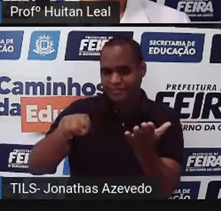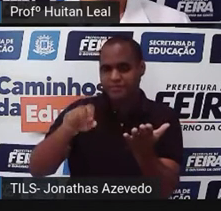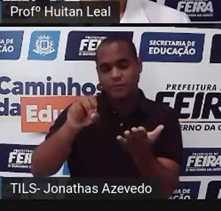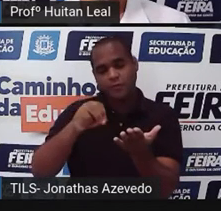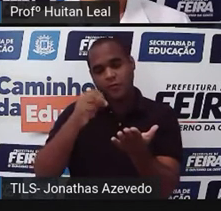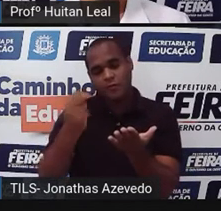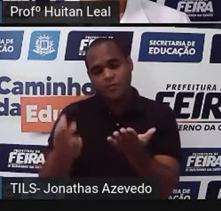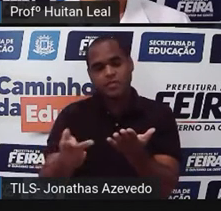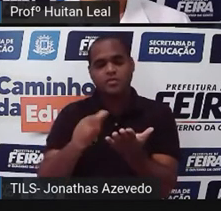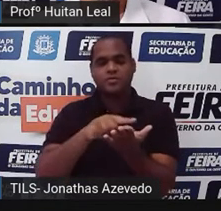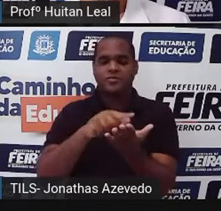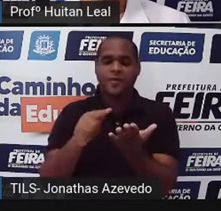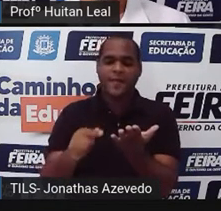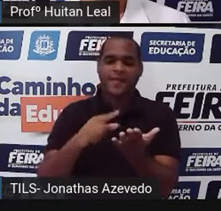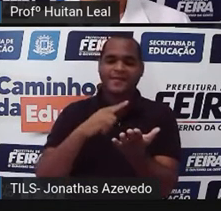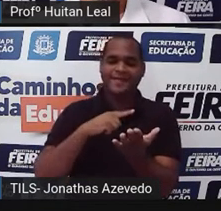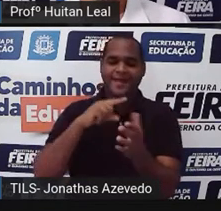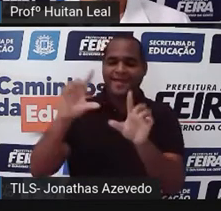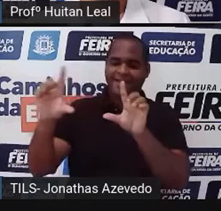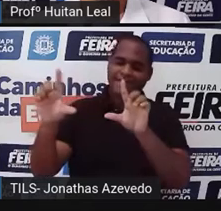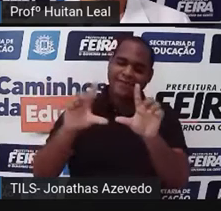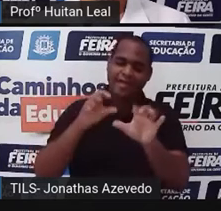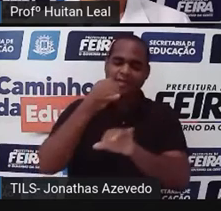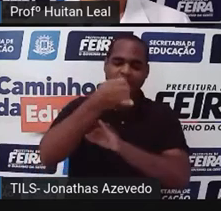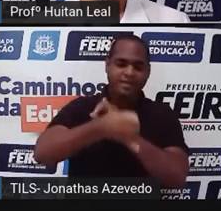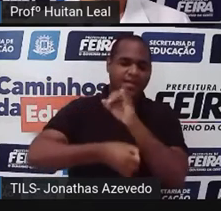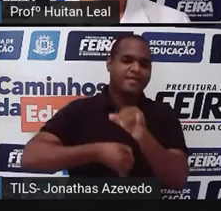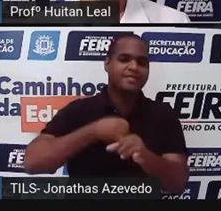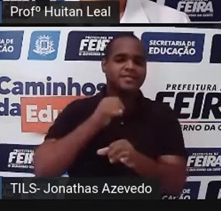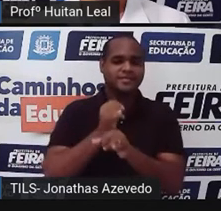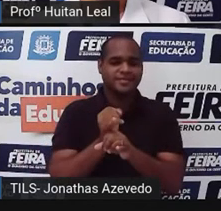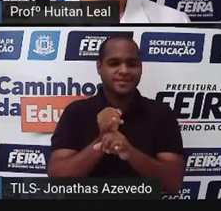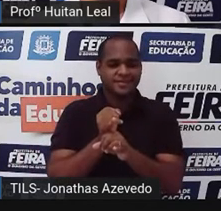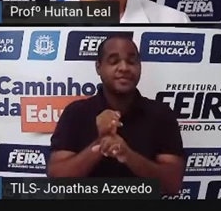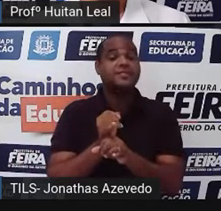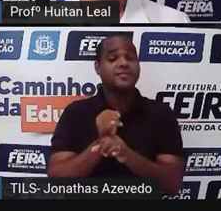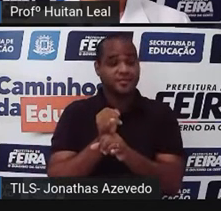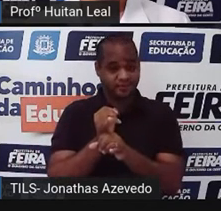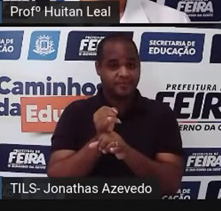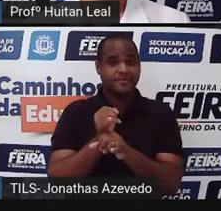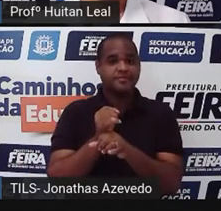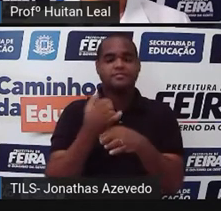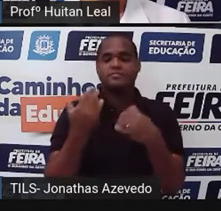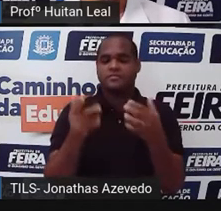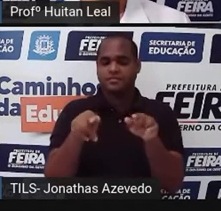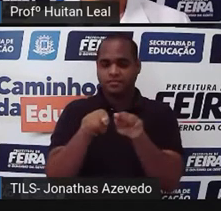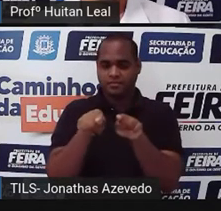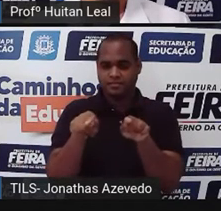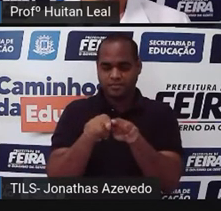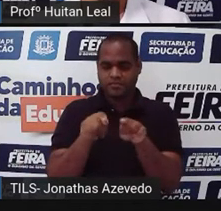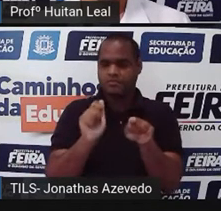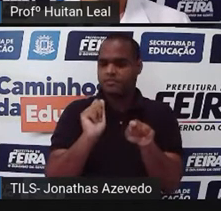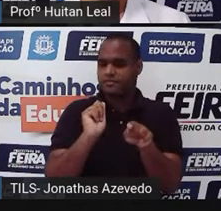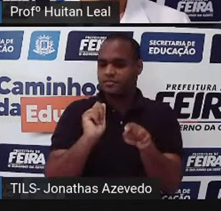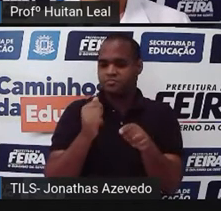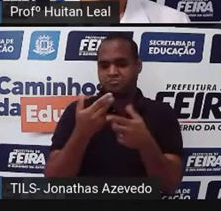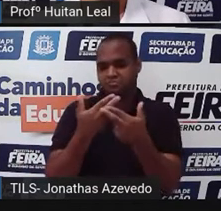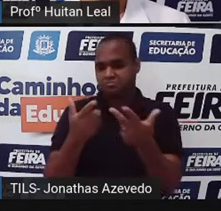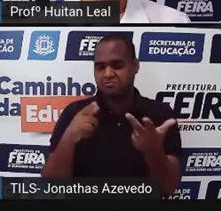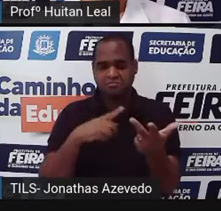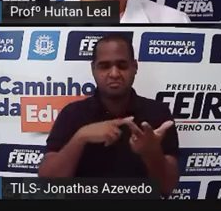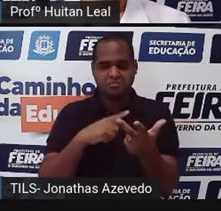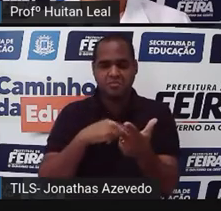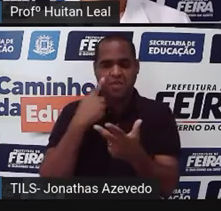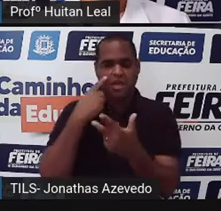dos jornais televisados, na internet, utilizar de situações trágicas para ganhar audiência.